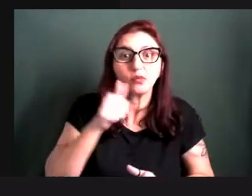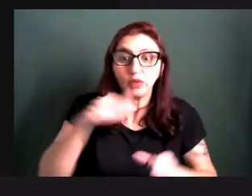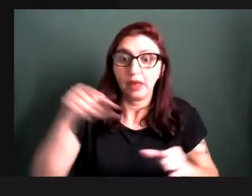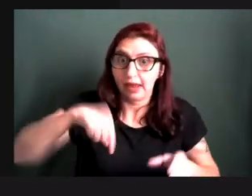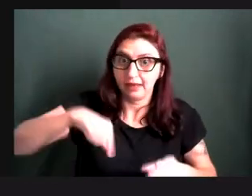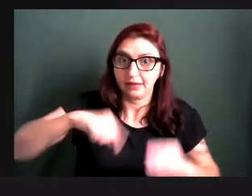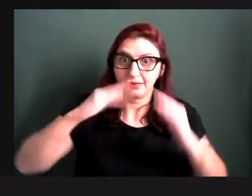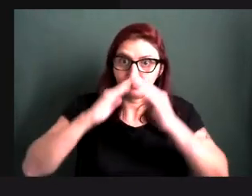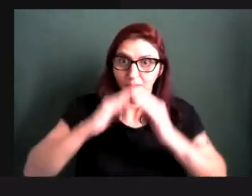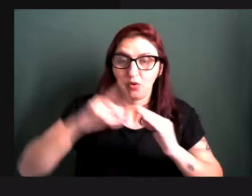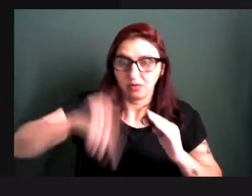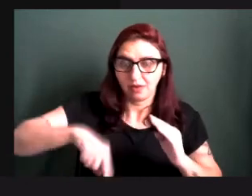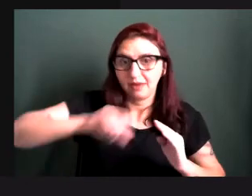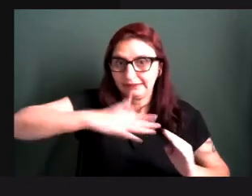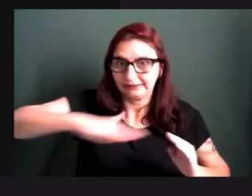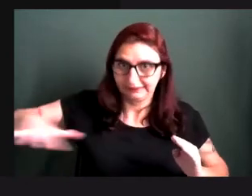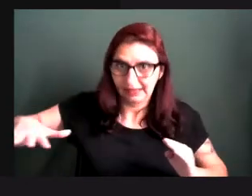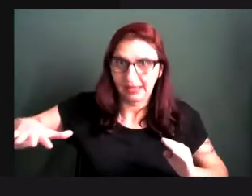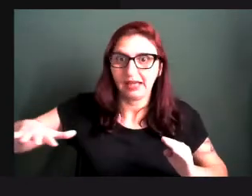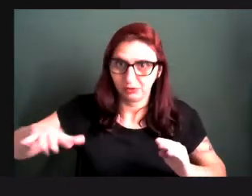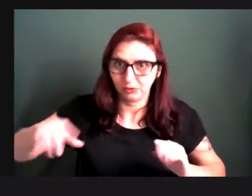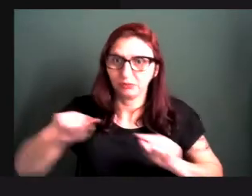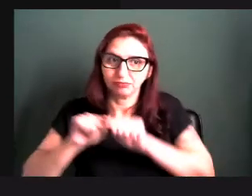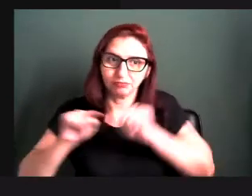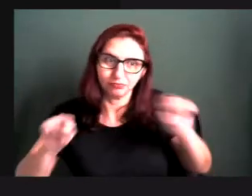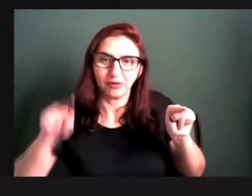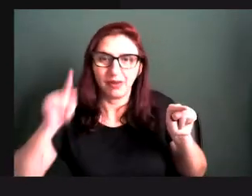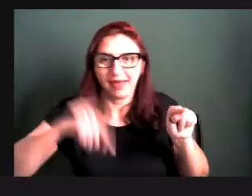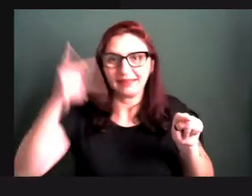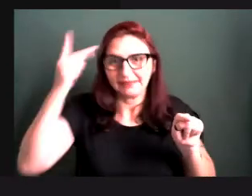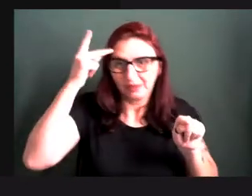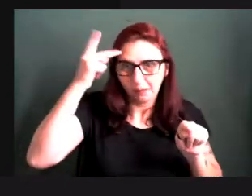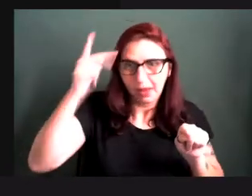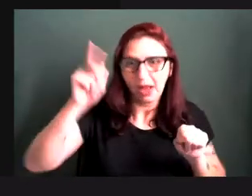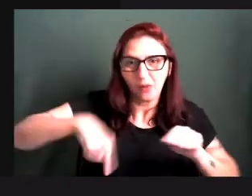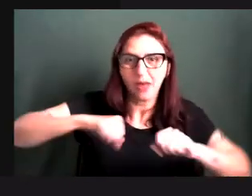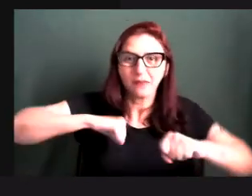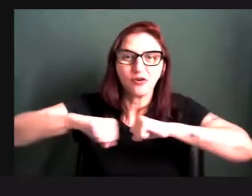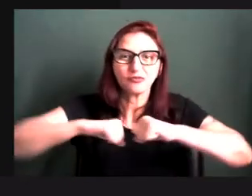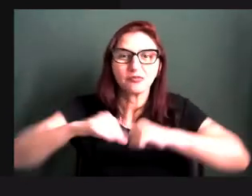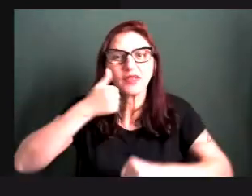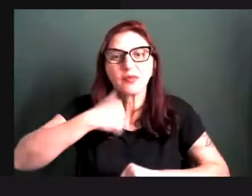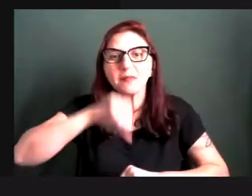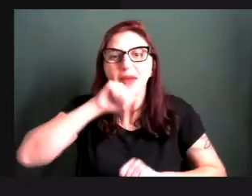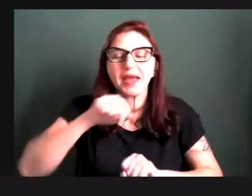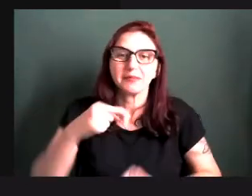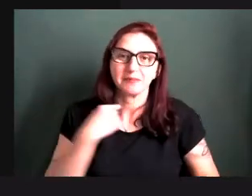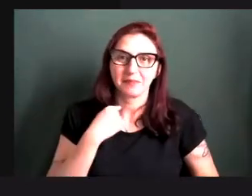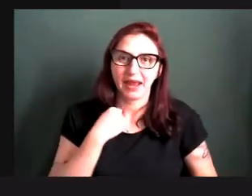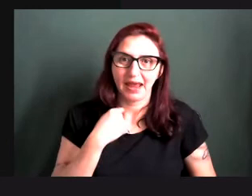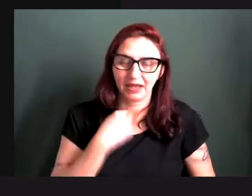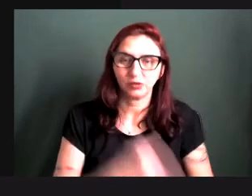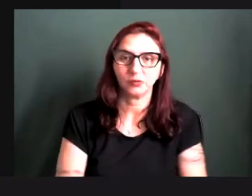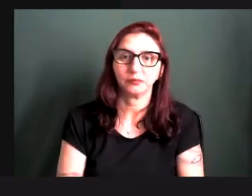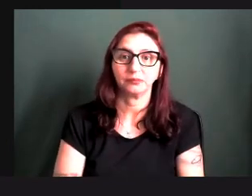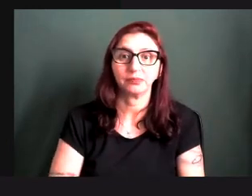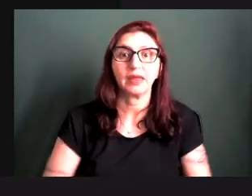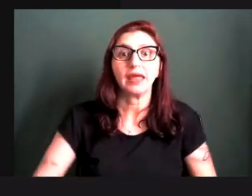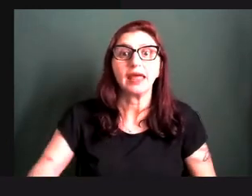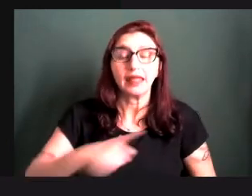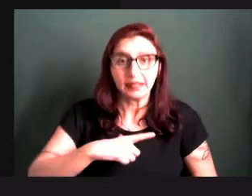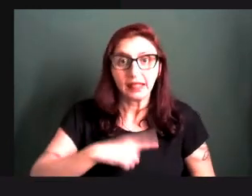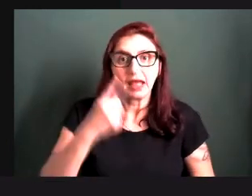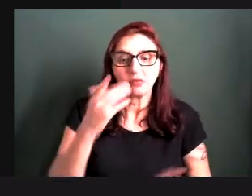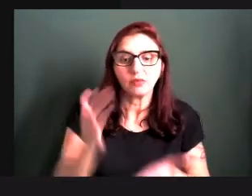aqui na Baixada Santista, Eixo Rio São Paulo, juntamente com o Movimento Mãe de Maio, tem uma exposição, uma revista virtual, Gritos que